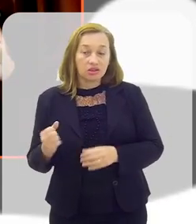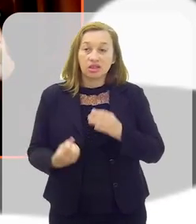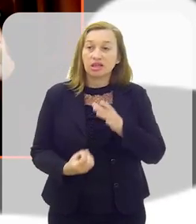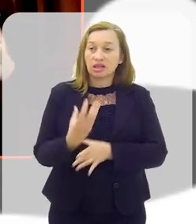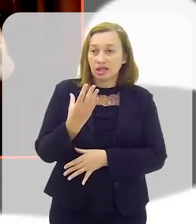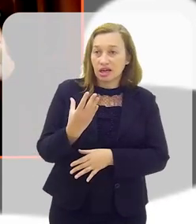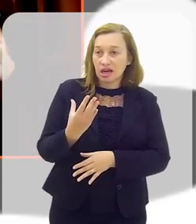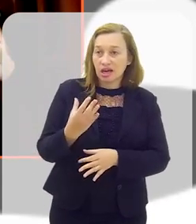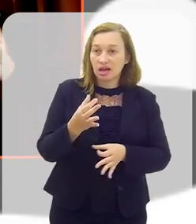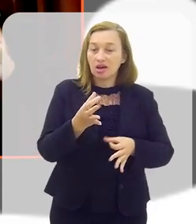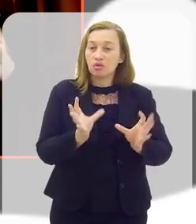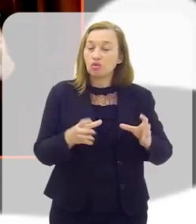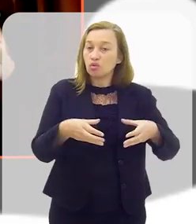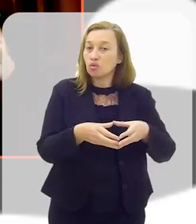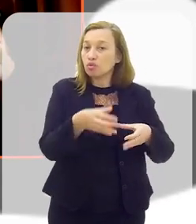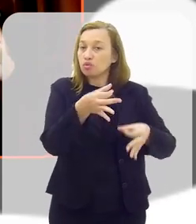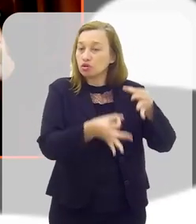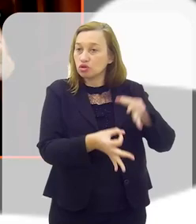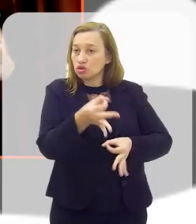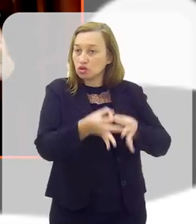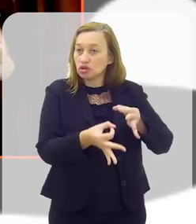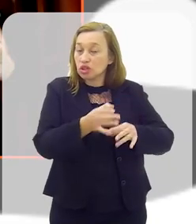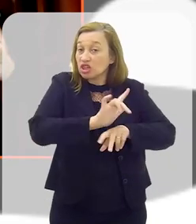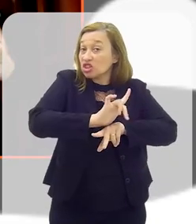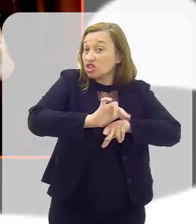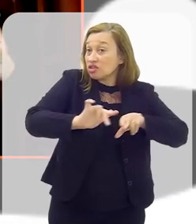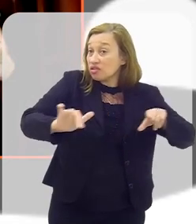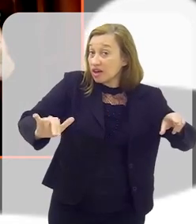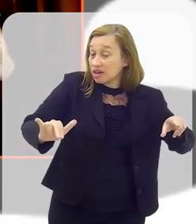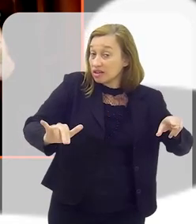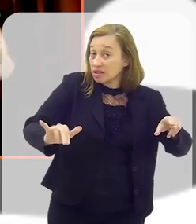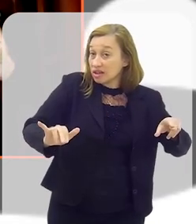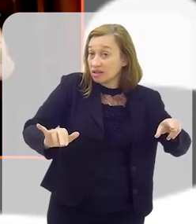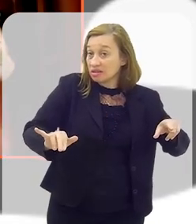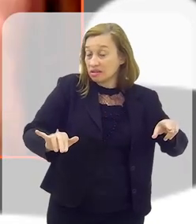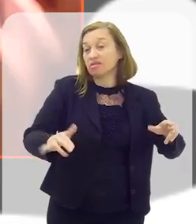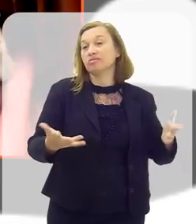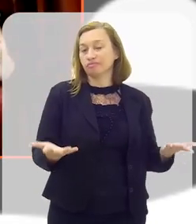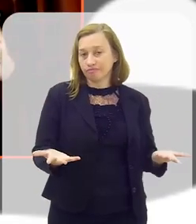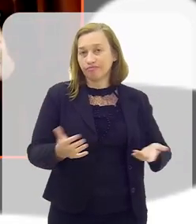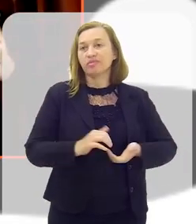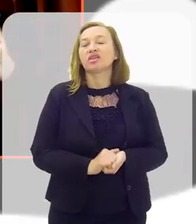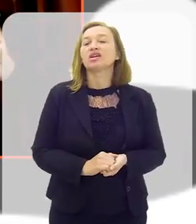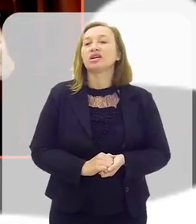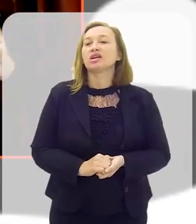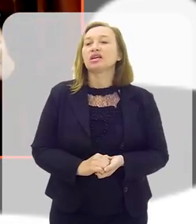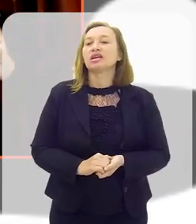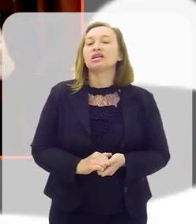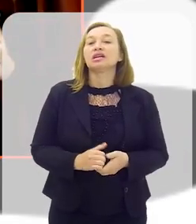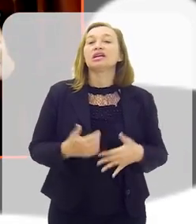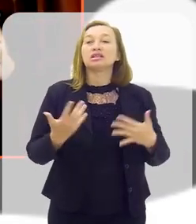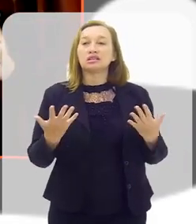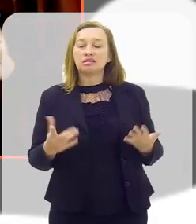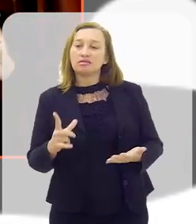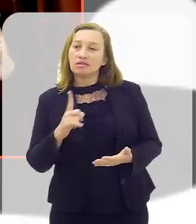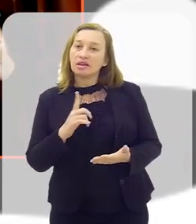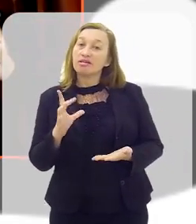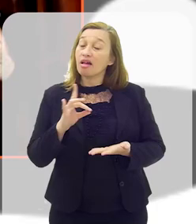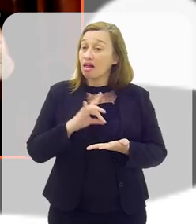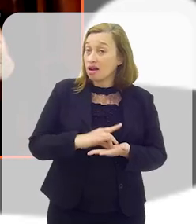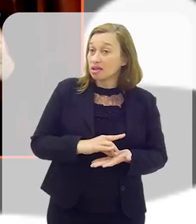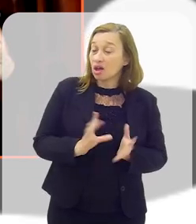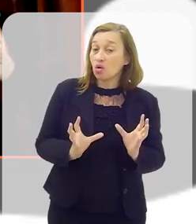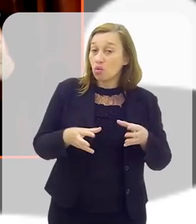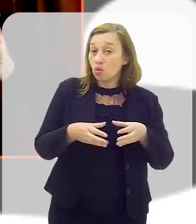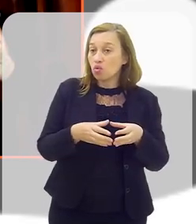criar um júri plural. O júri que exclora os embaixadores hoje, ele é extremamente plural. E aí, a gente tem, na realidade,